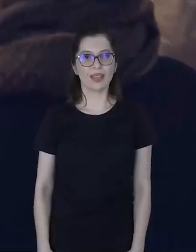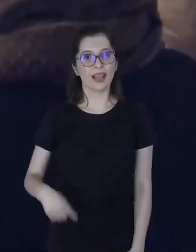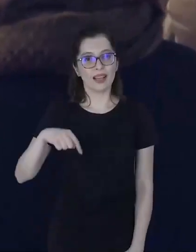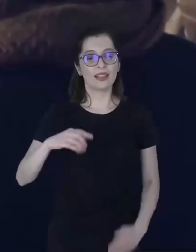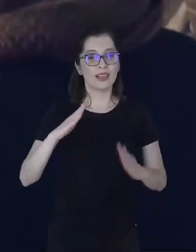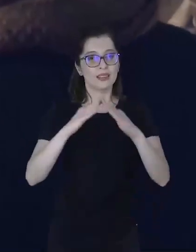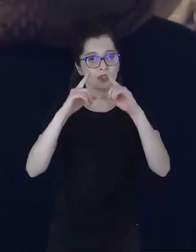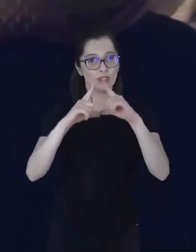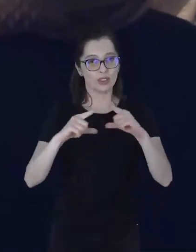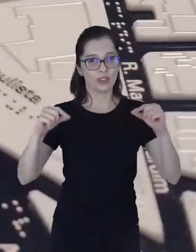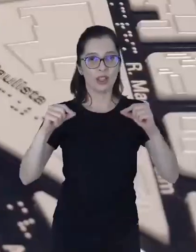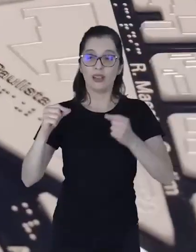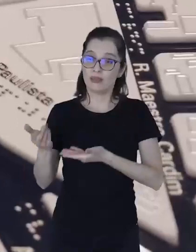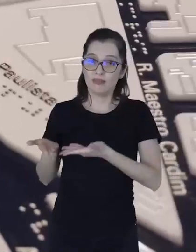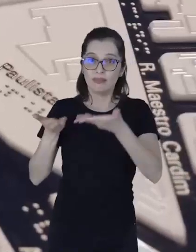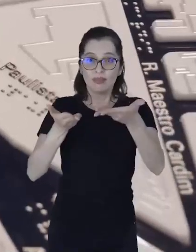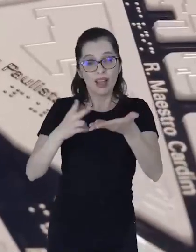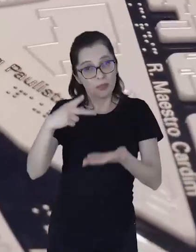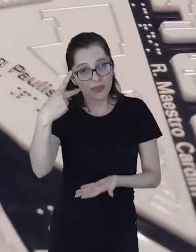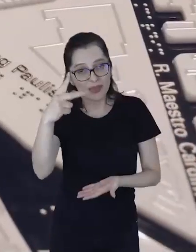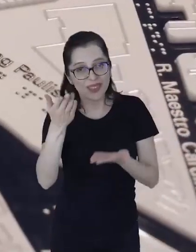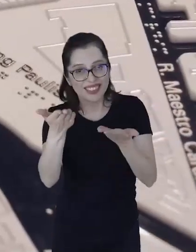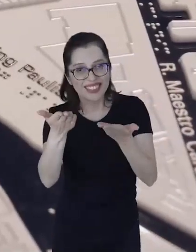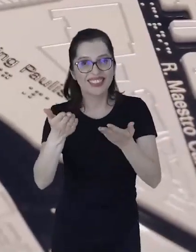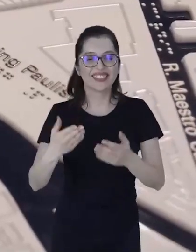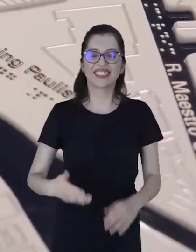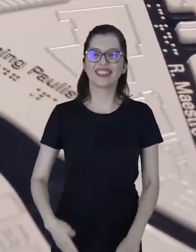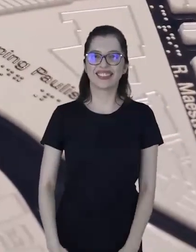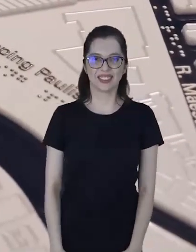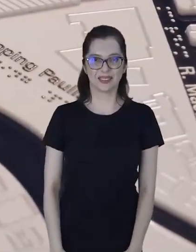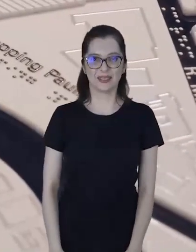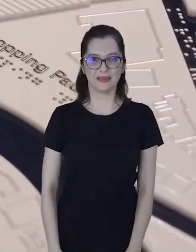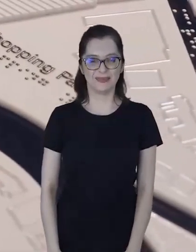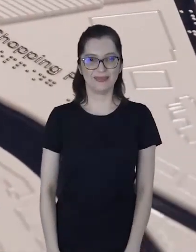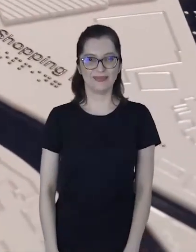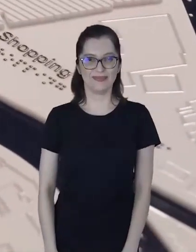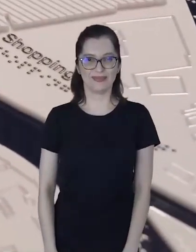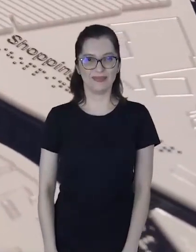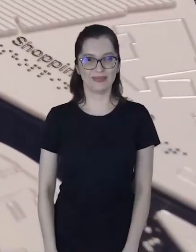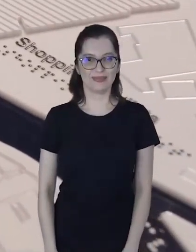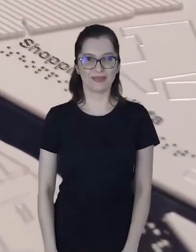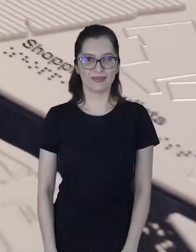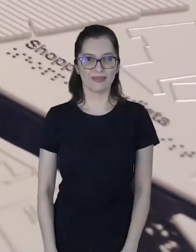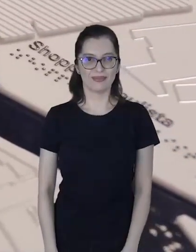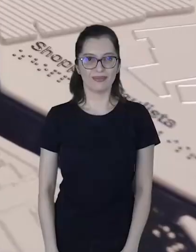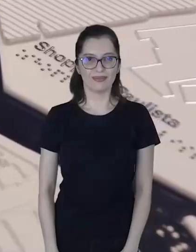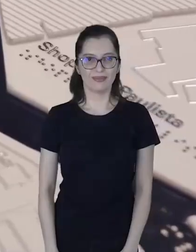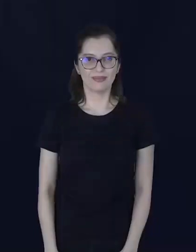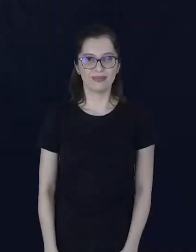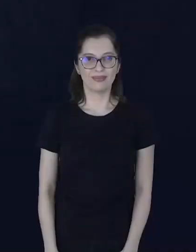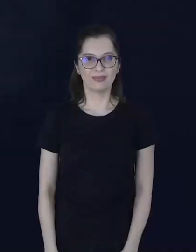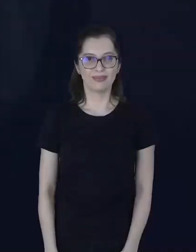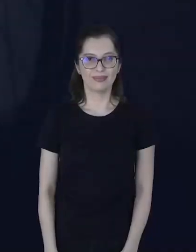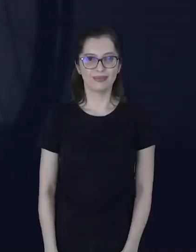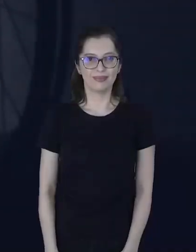libras. Esta é a JHSP. E ela é para você. O mapa tátil da Japan House São Paulo. A silhueta de